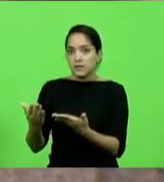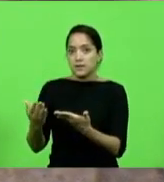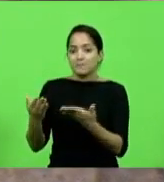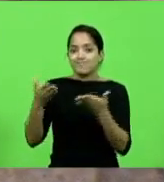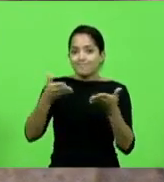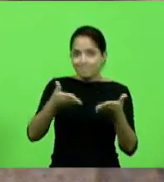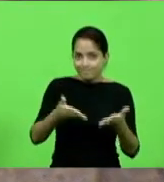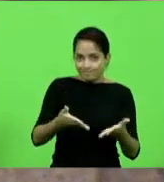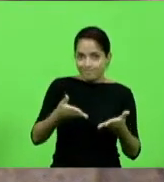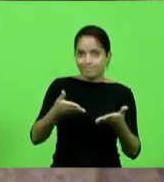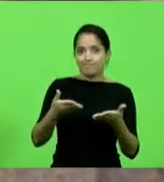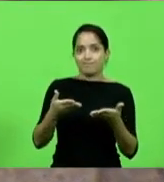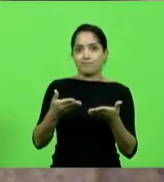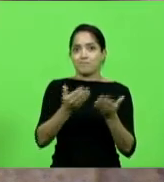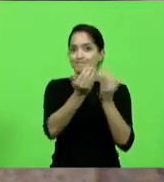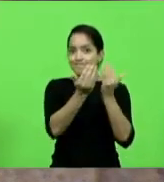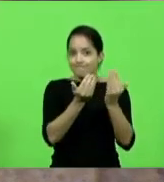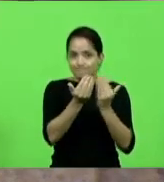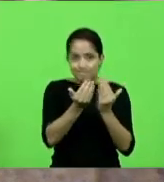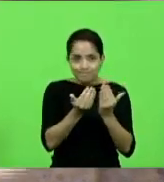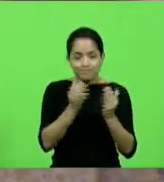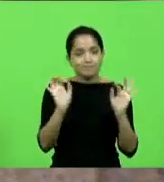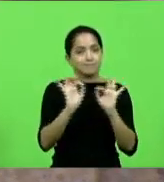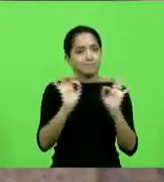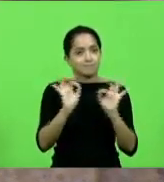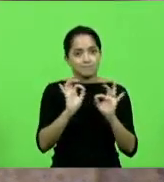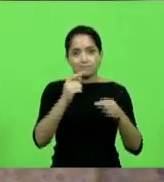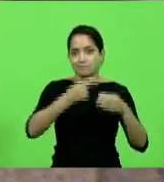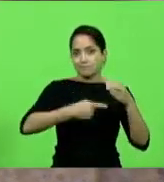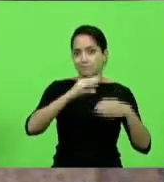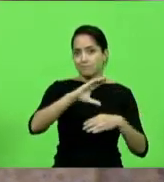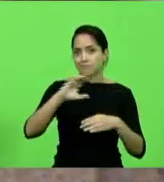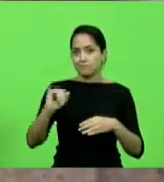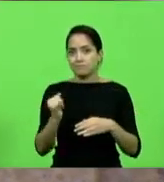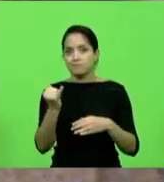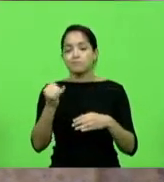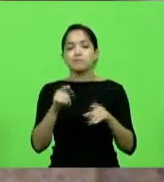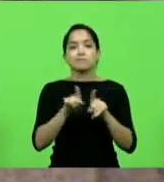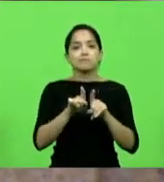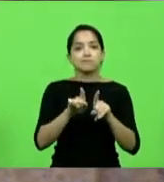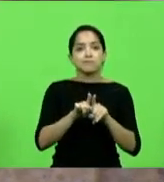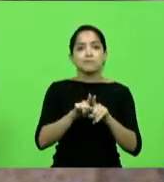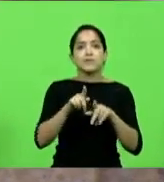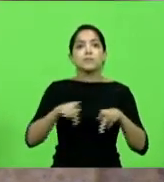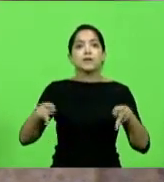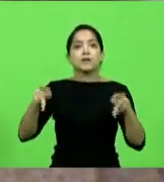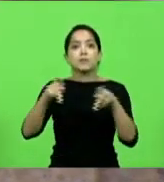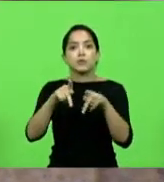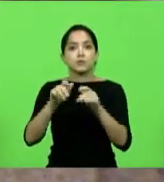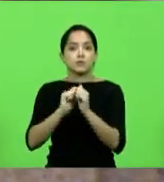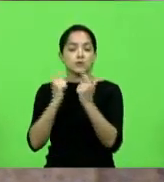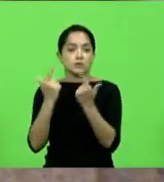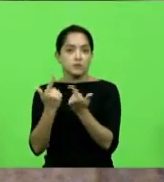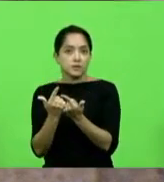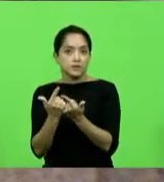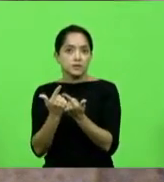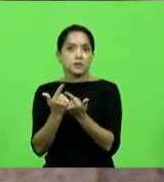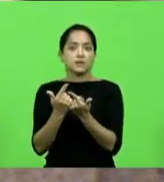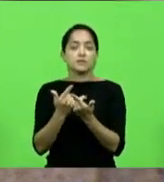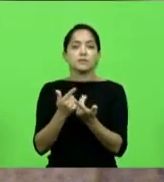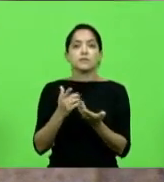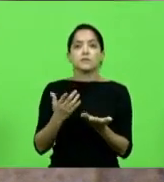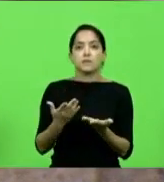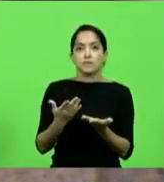sem ter sido apreciado pela Comissão de Constituição e Justiça, sem um parecer mais longo da Procuradoria da Casa. Então, apenas como